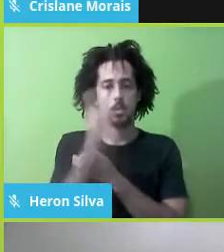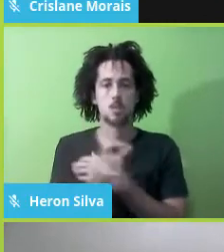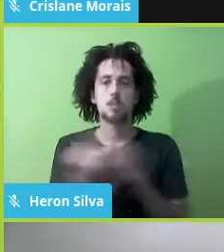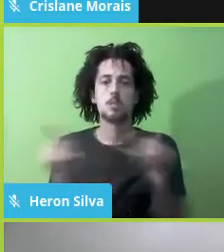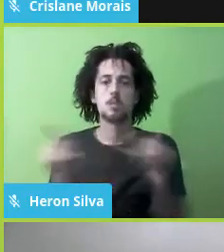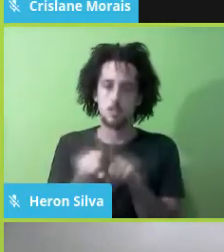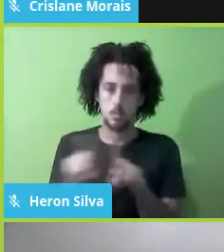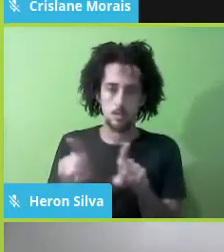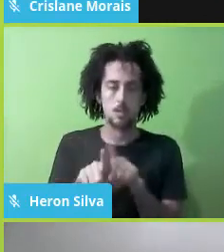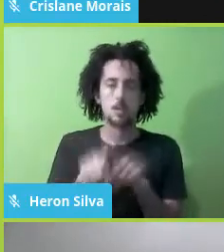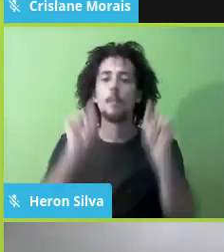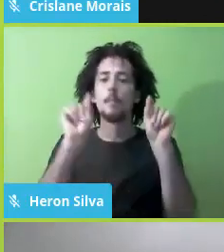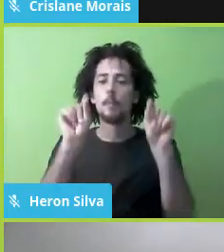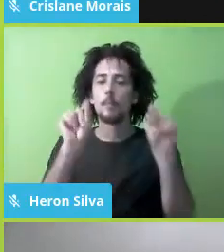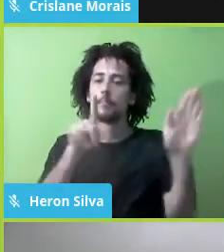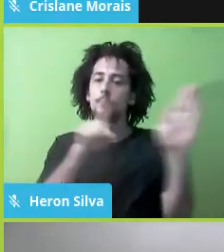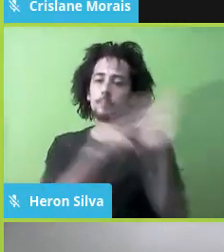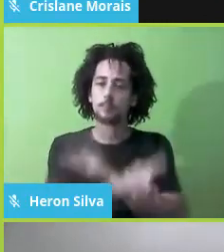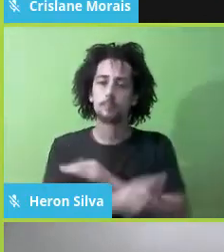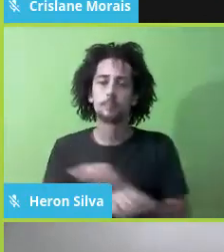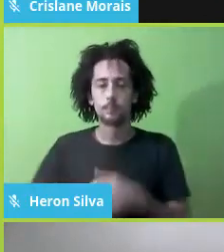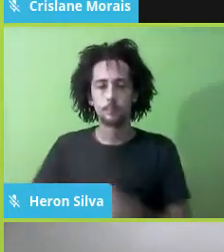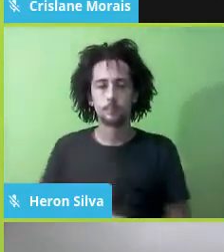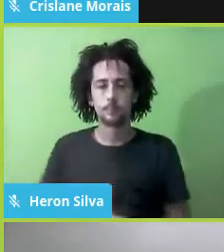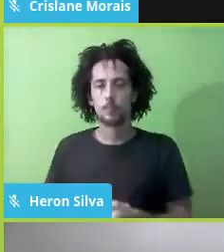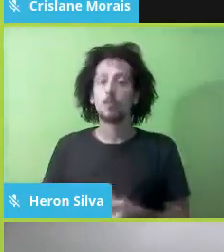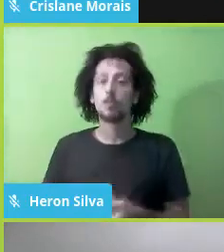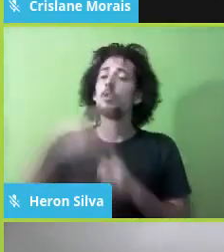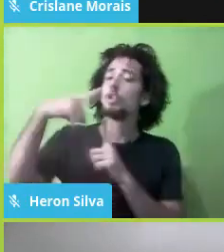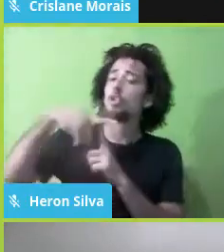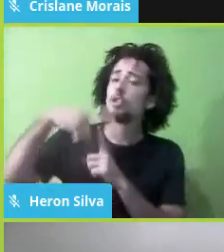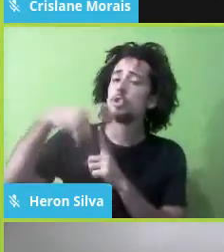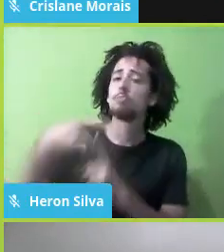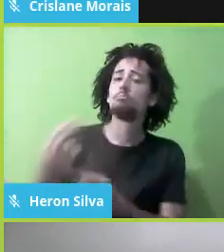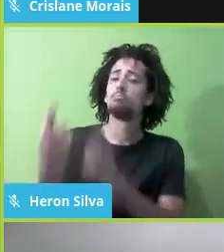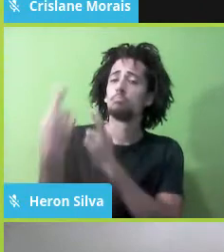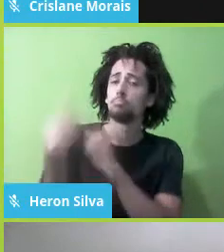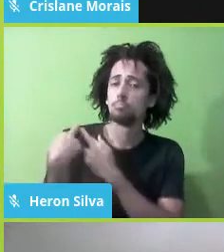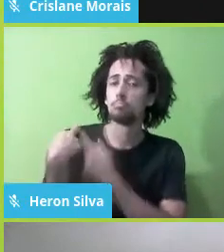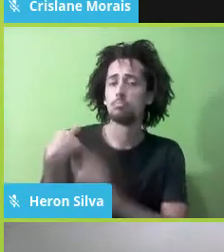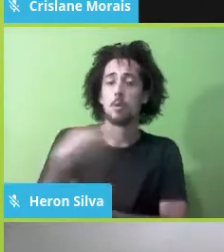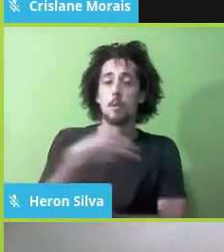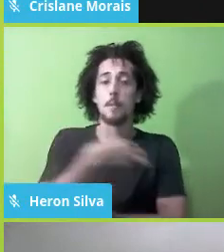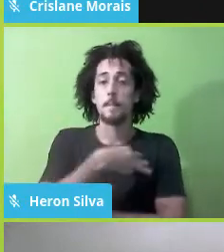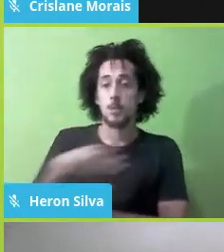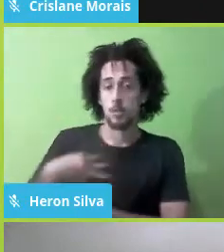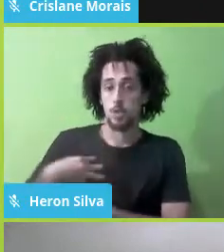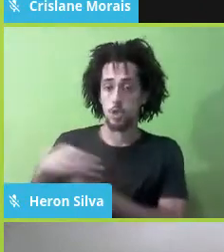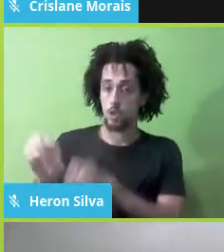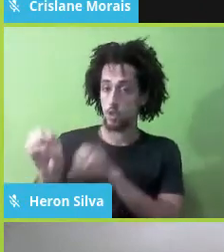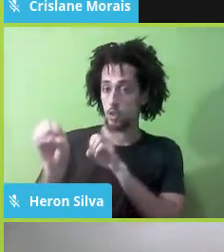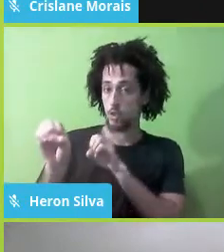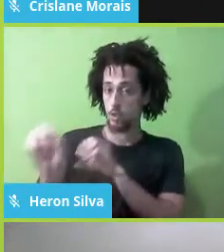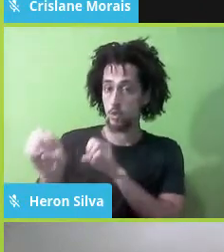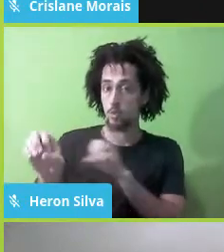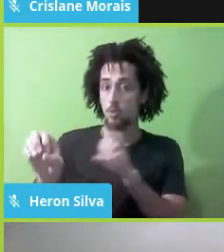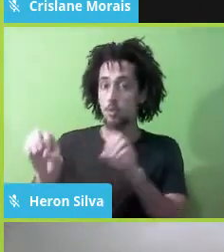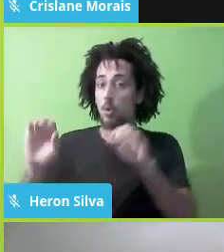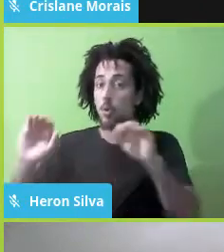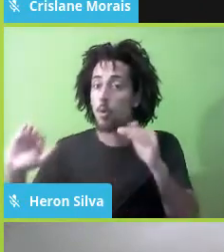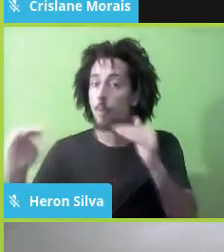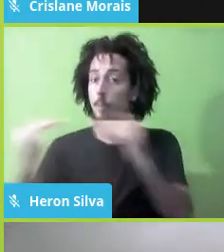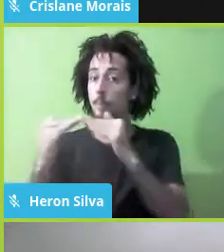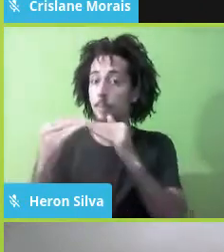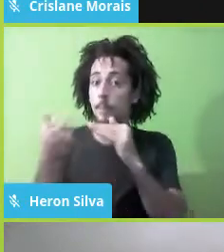pergunta, que tipo de responsabilização o ministro da educação pode ter, diante da omissão e da atuação